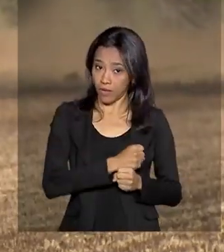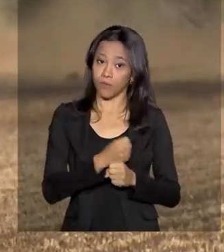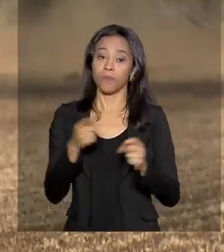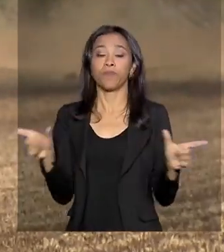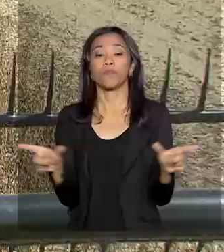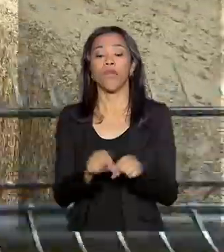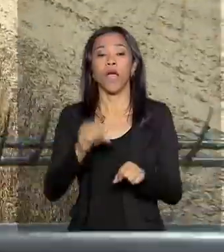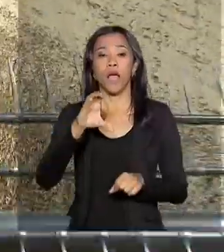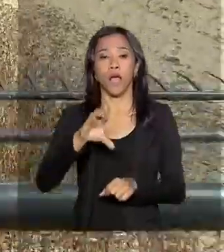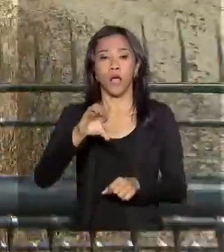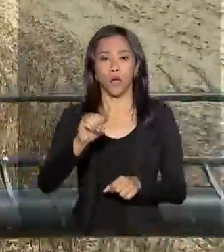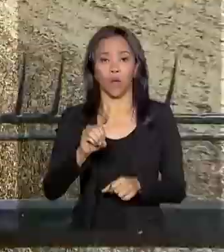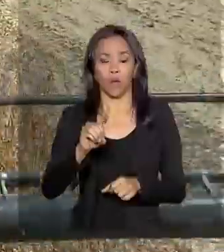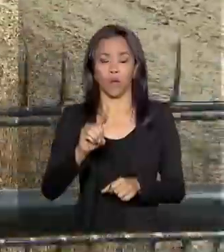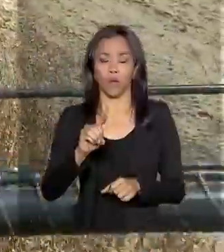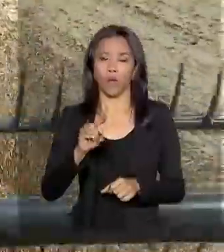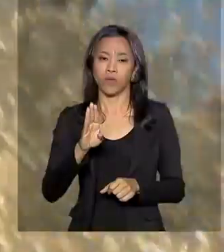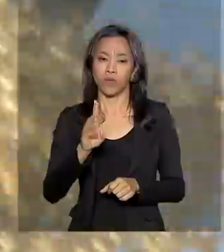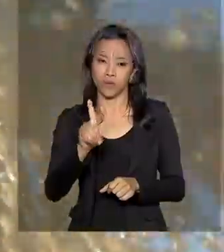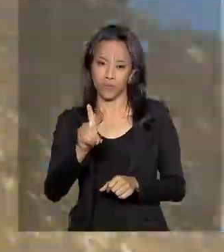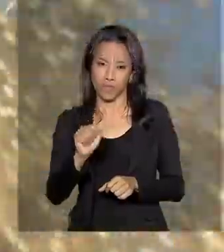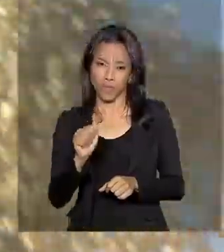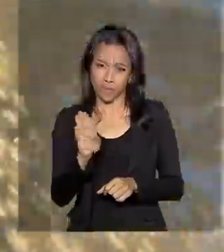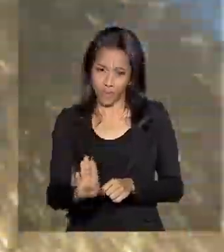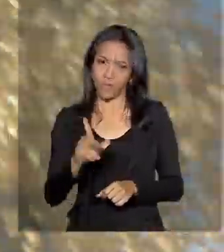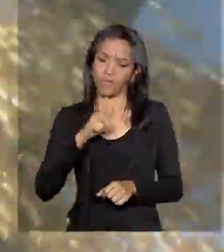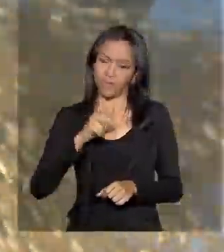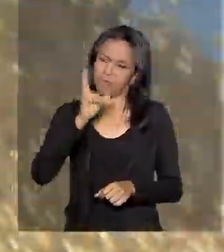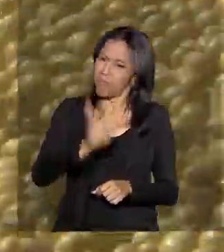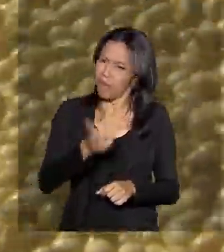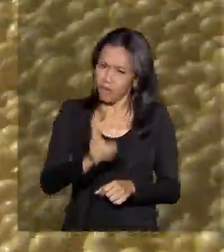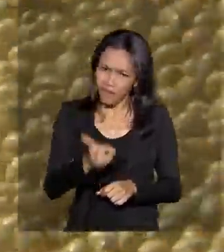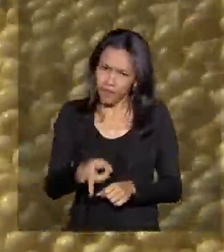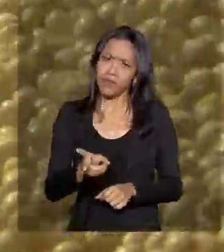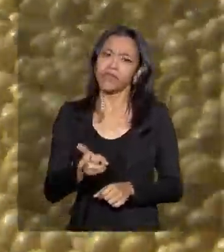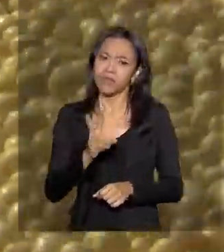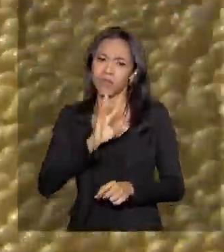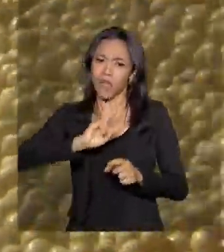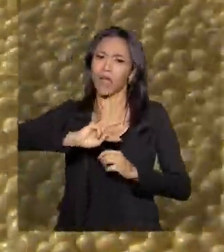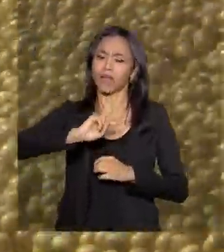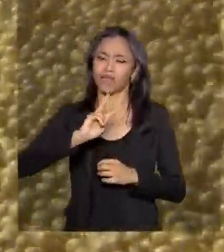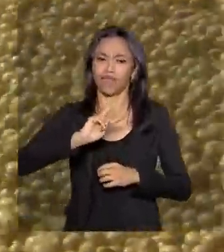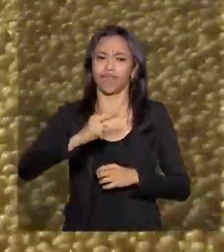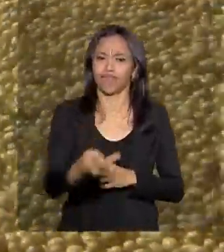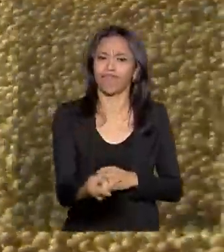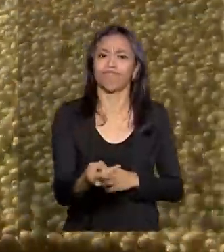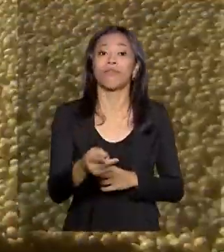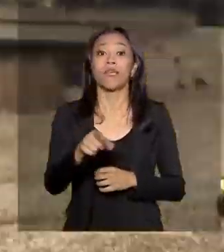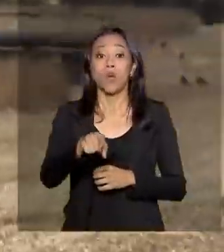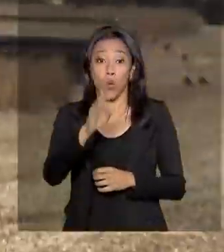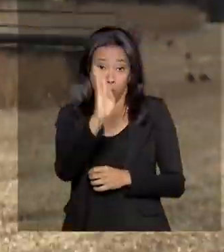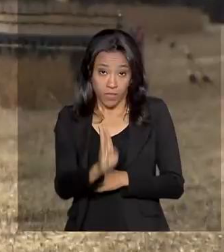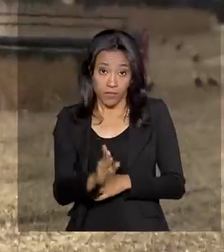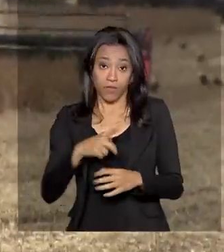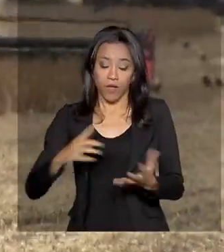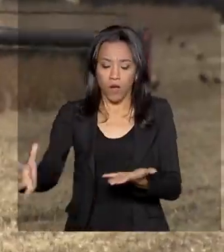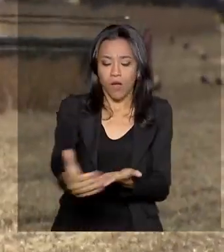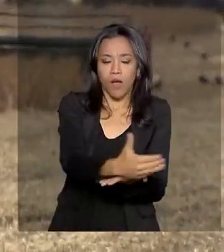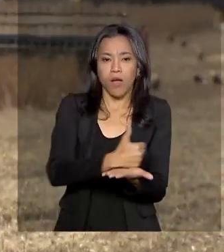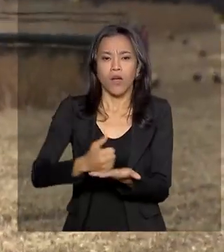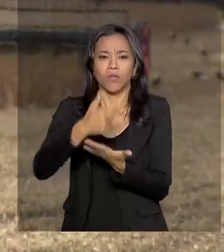Abastecimento também registra resultado semelhante para a produção deste ano. Pelos cálculos da Conab, o país deverá colher